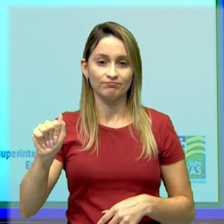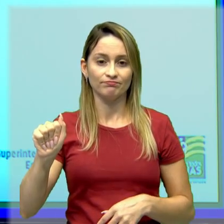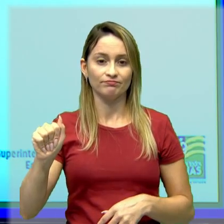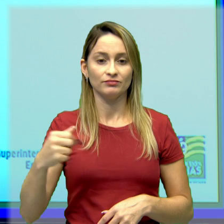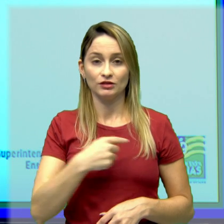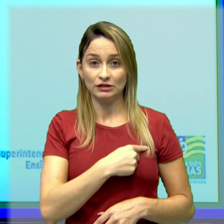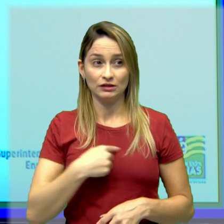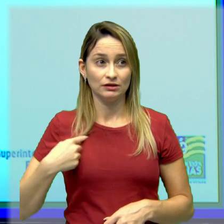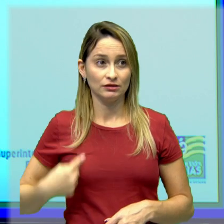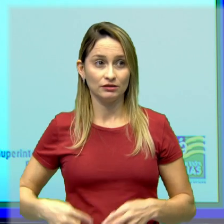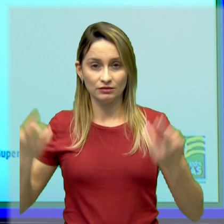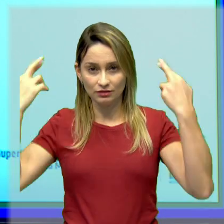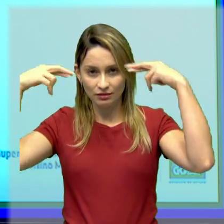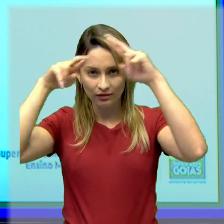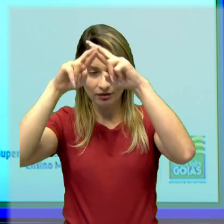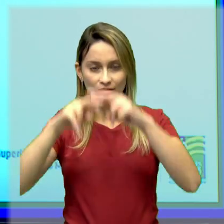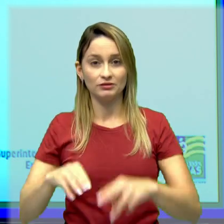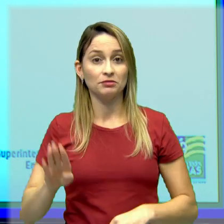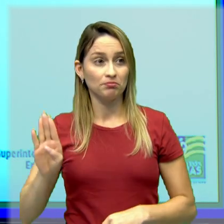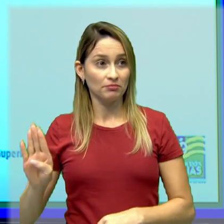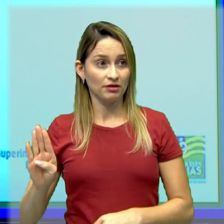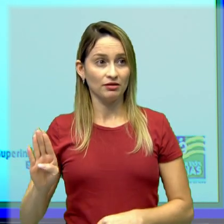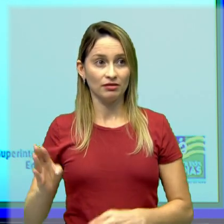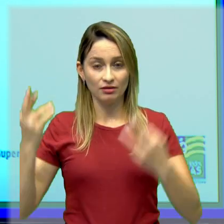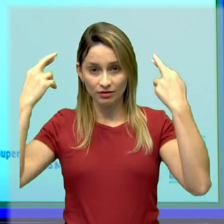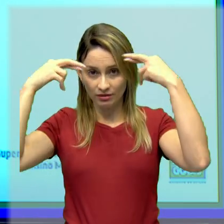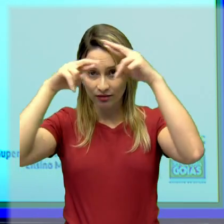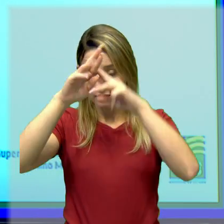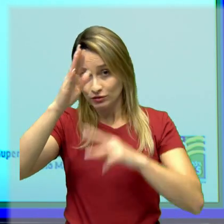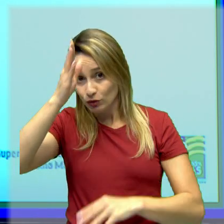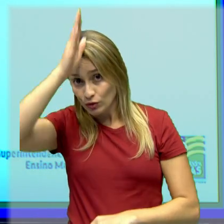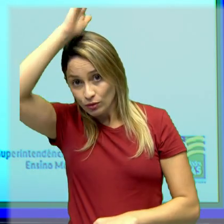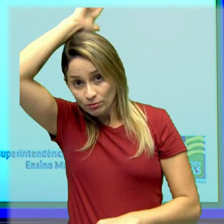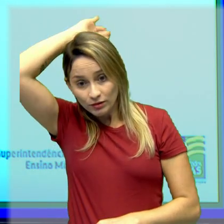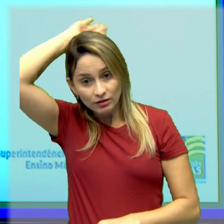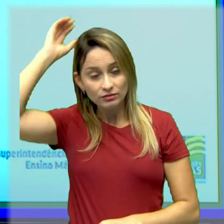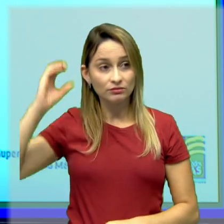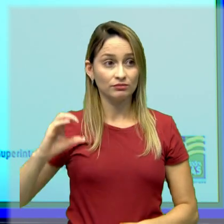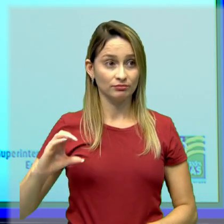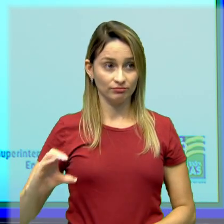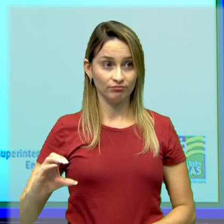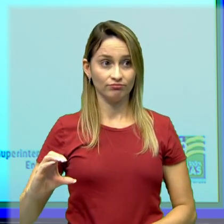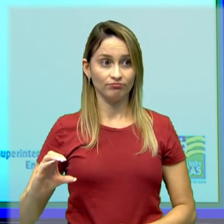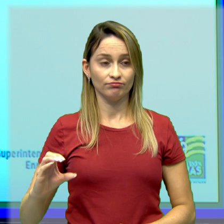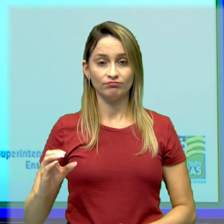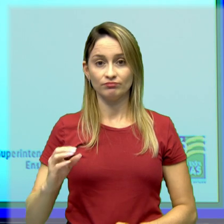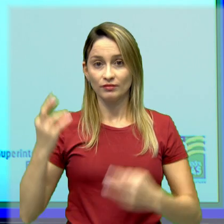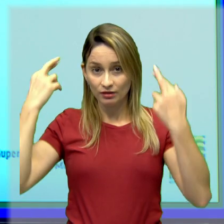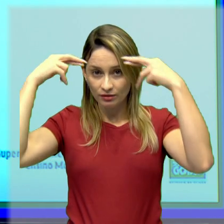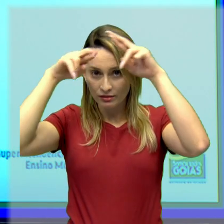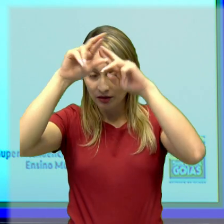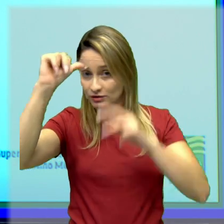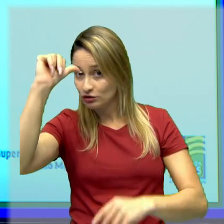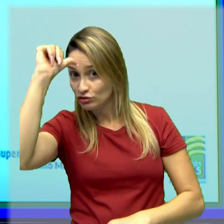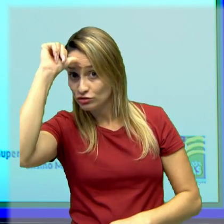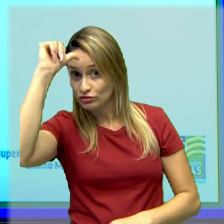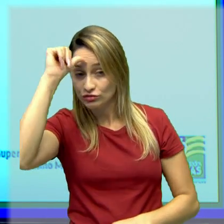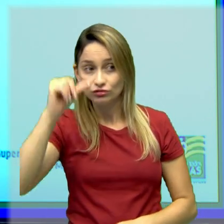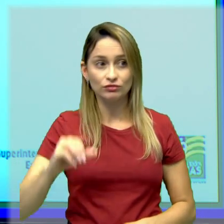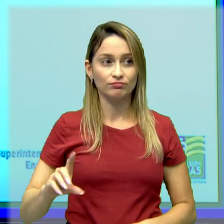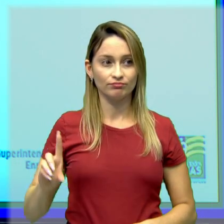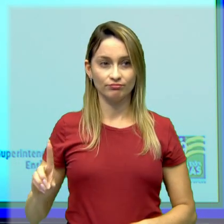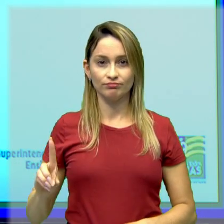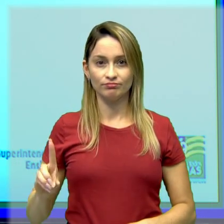A diz assim, China e Grécia? Letra B, Grécia e Roma? Letra C, Grécia e Índia?